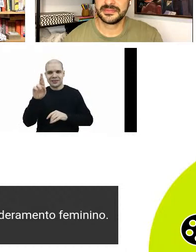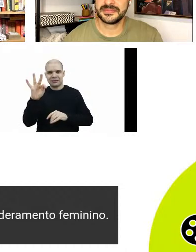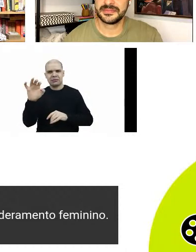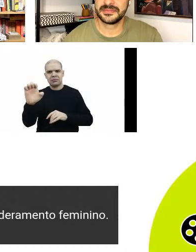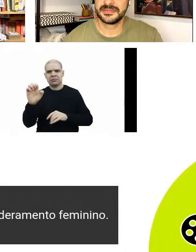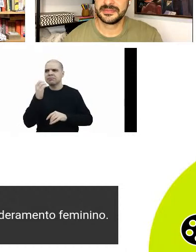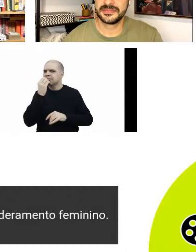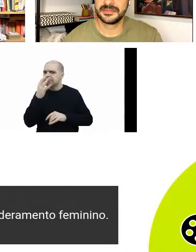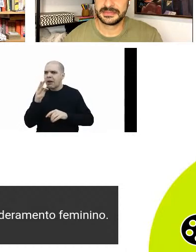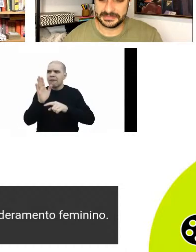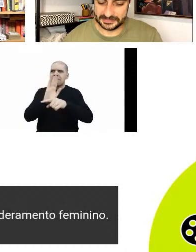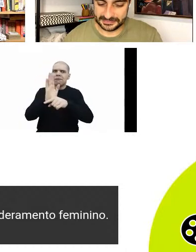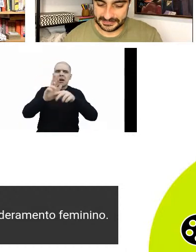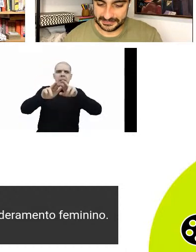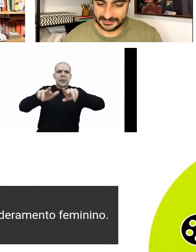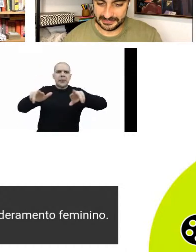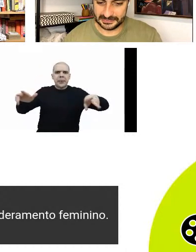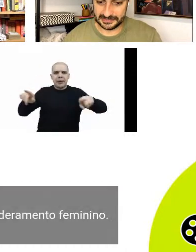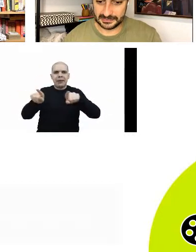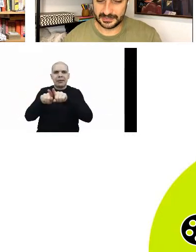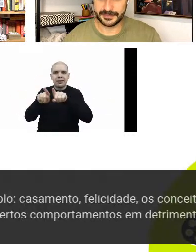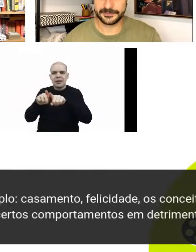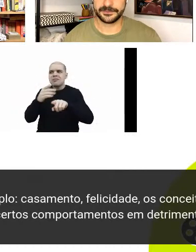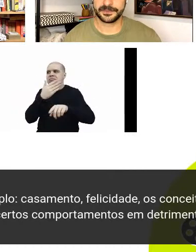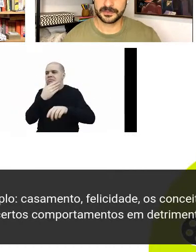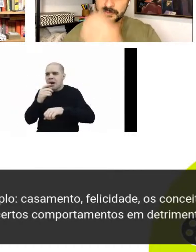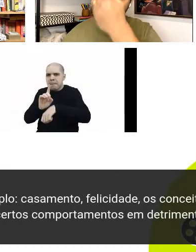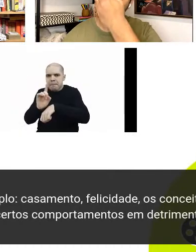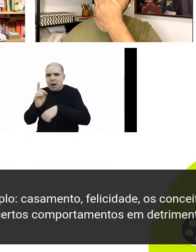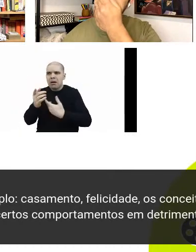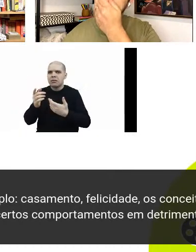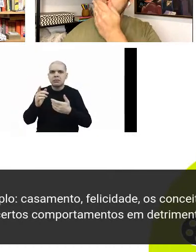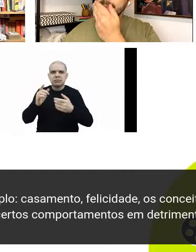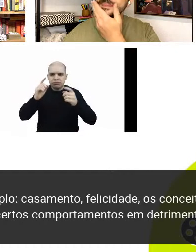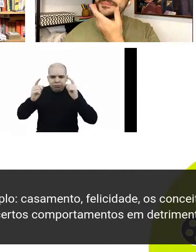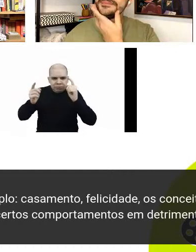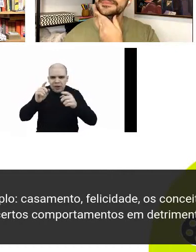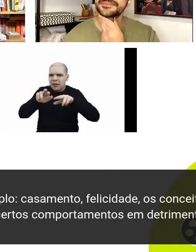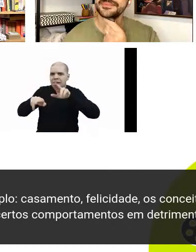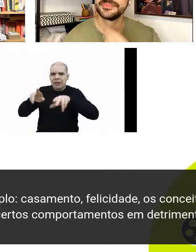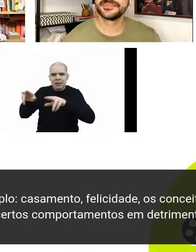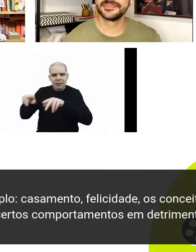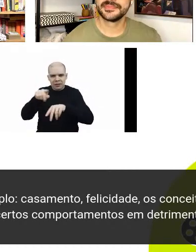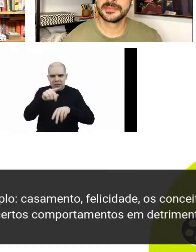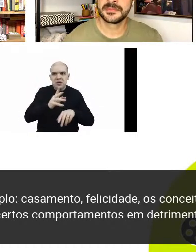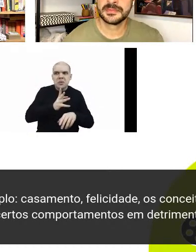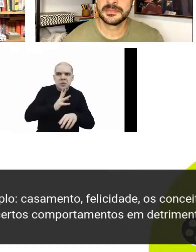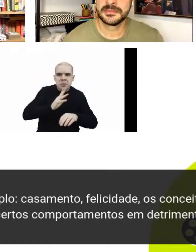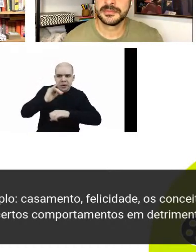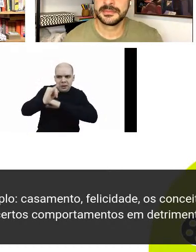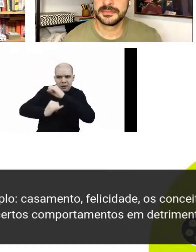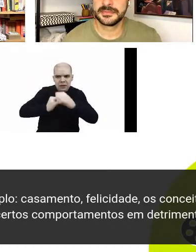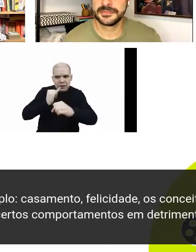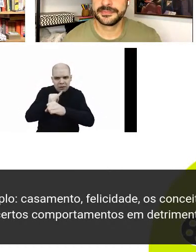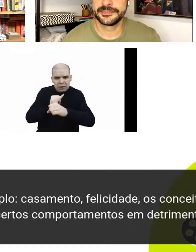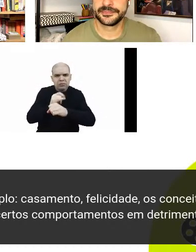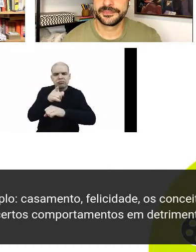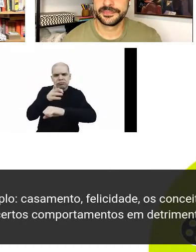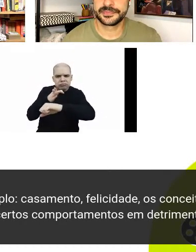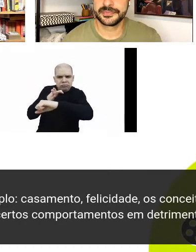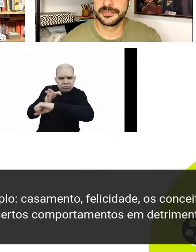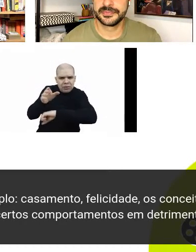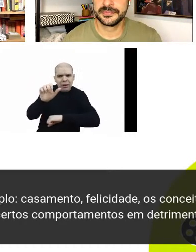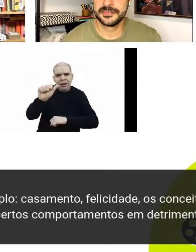diretores aí, então quem puder acesse também aí, a plataforma, fica ligado sempre aqui também nas nossas indicações do Pontos, eu vou